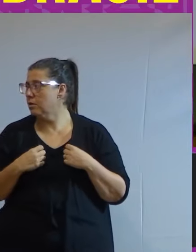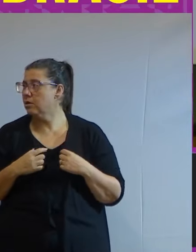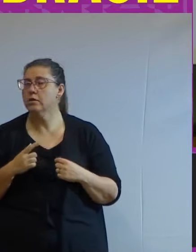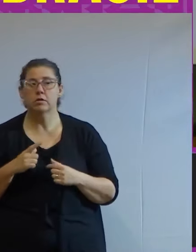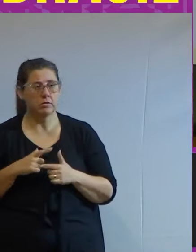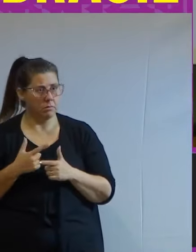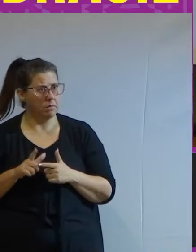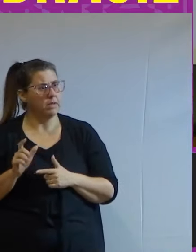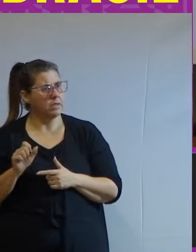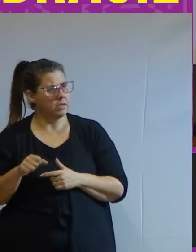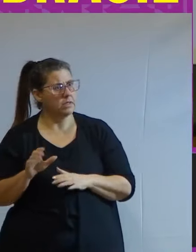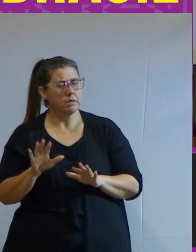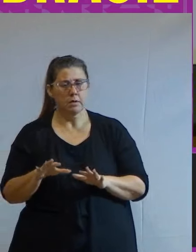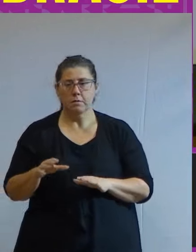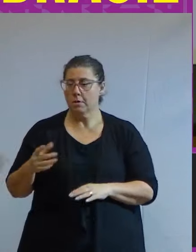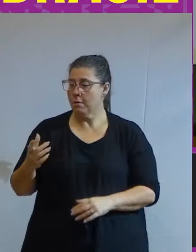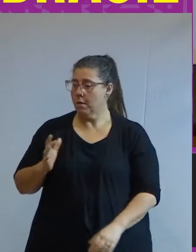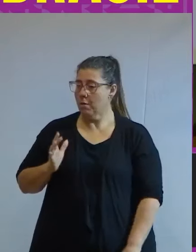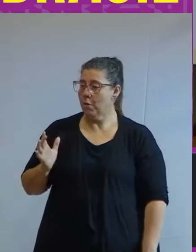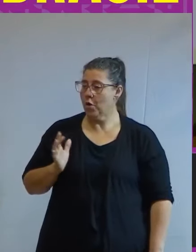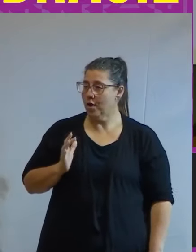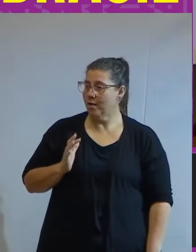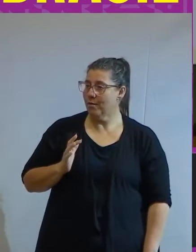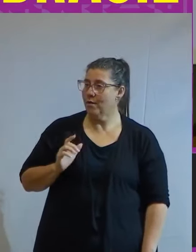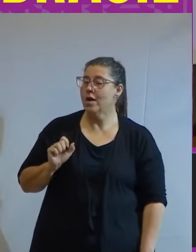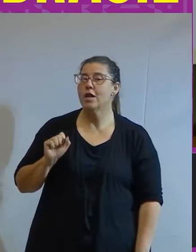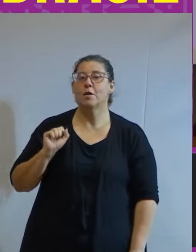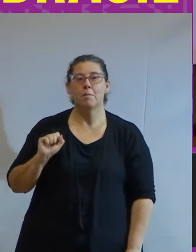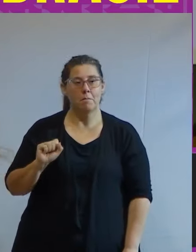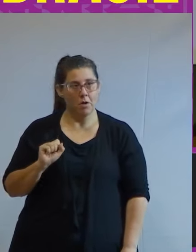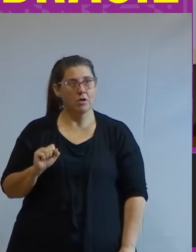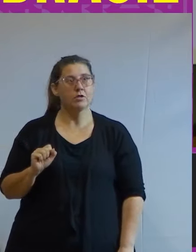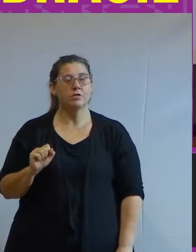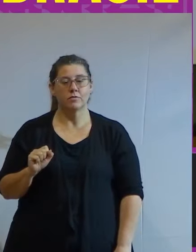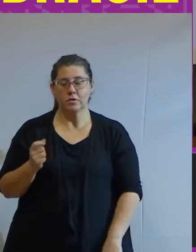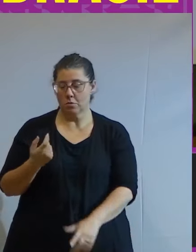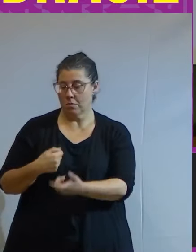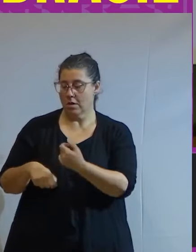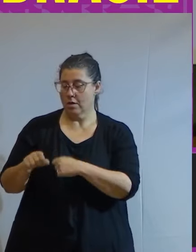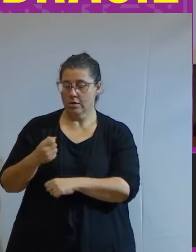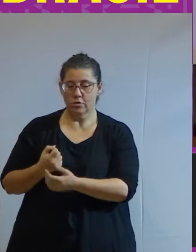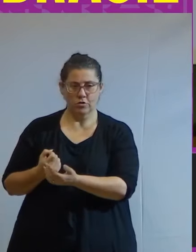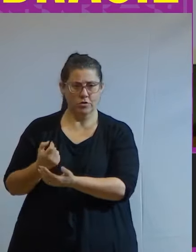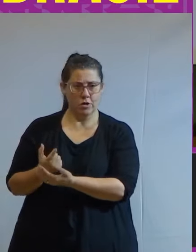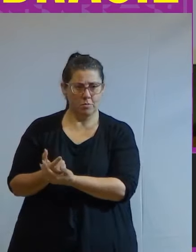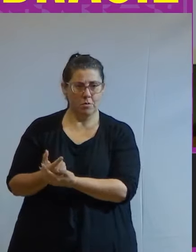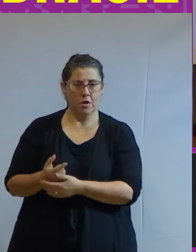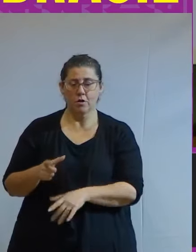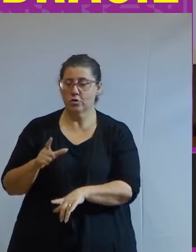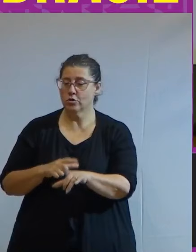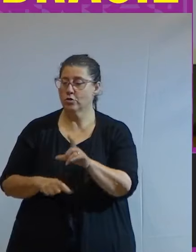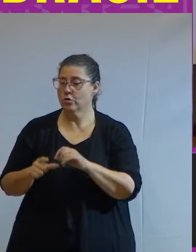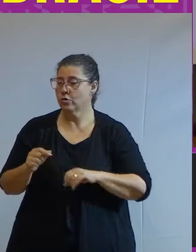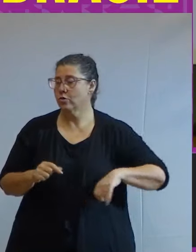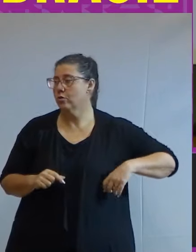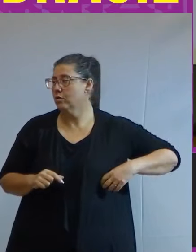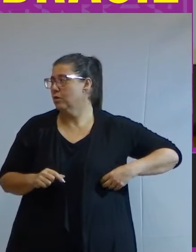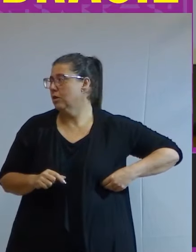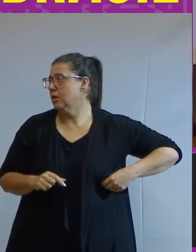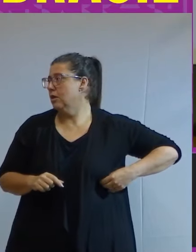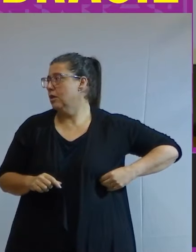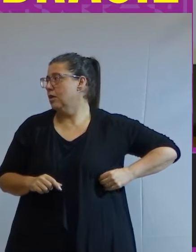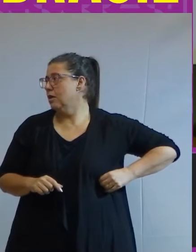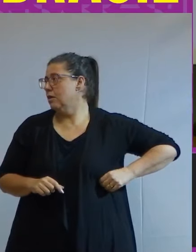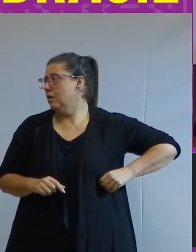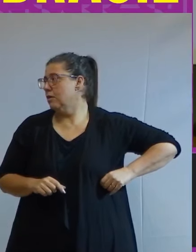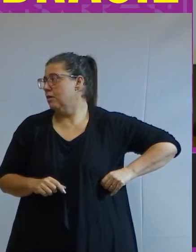problemáticas mas porque para o rico ele pode fazer um mercado de apostas tranquilamente no mercado de opções sem ser cobrado por isso